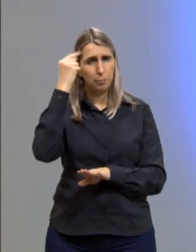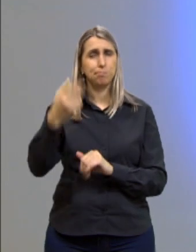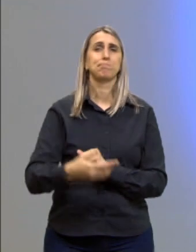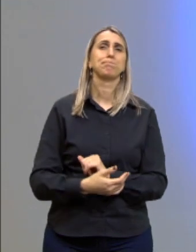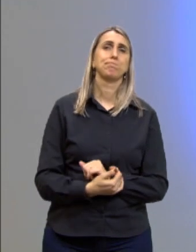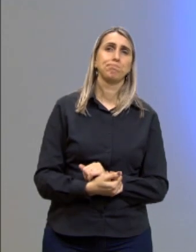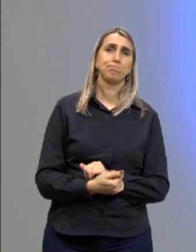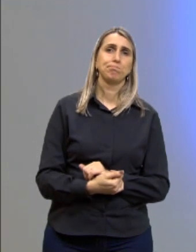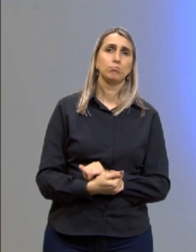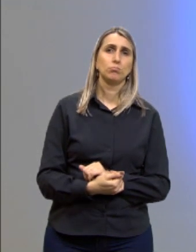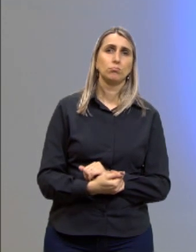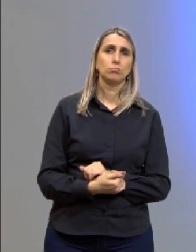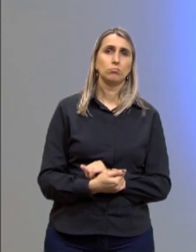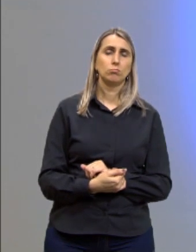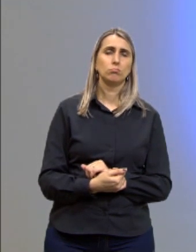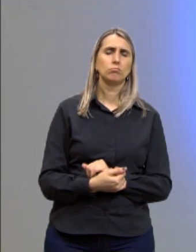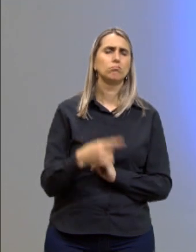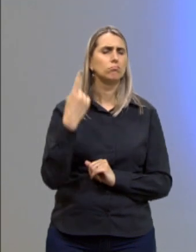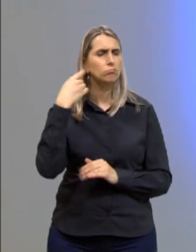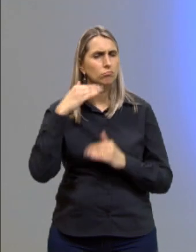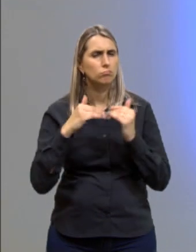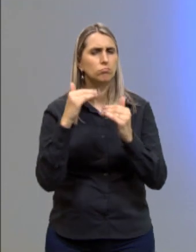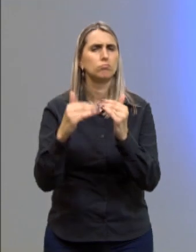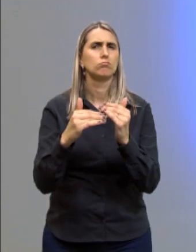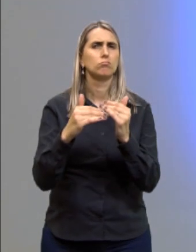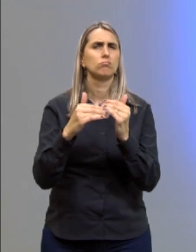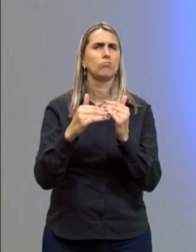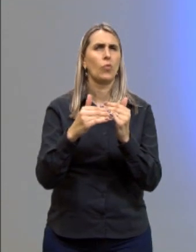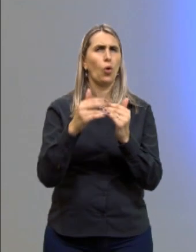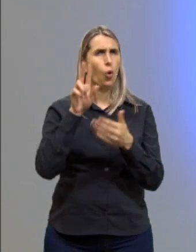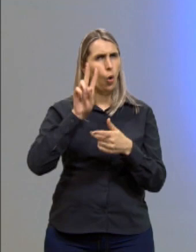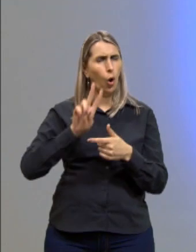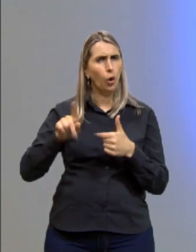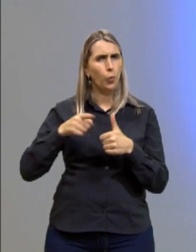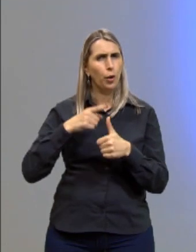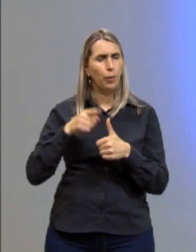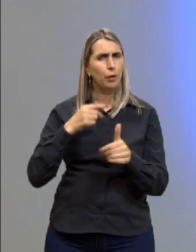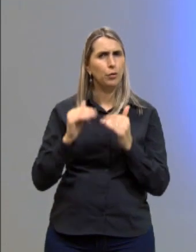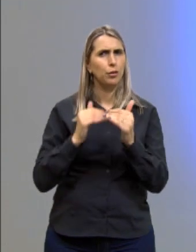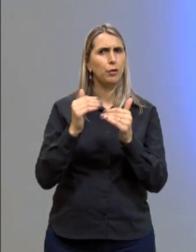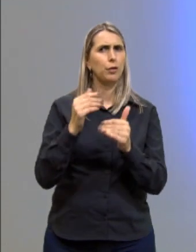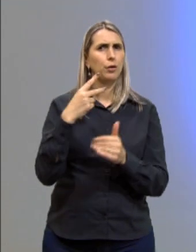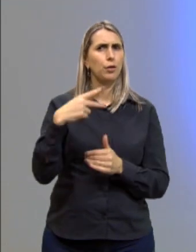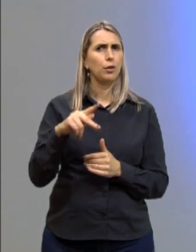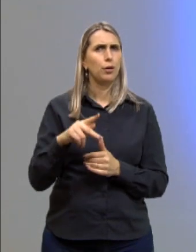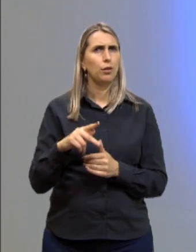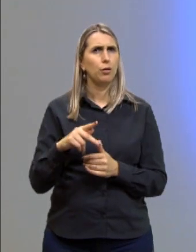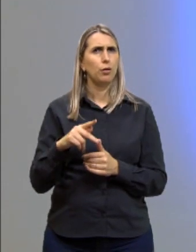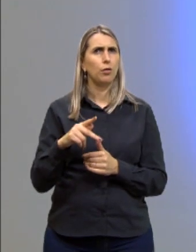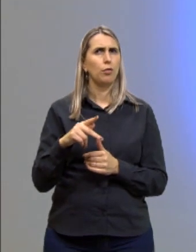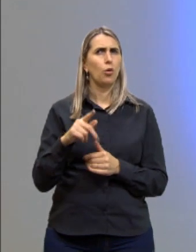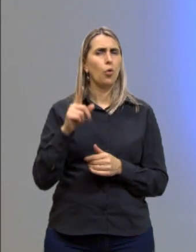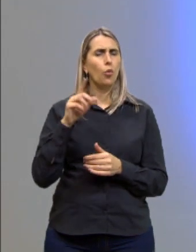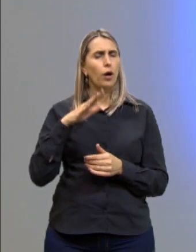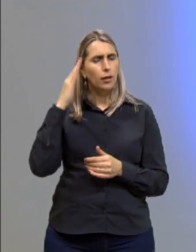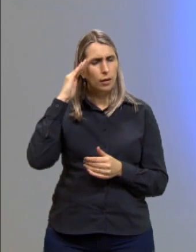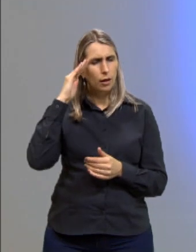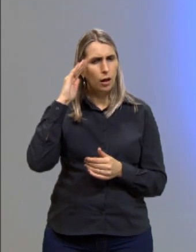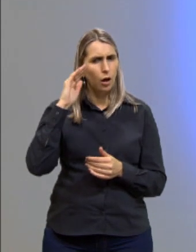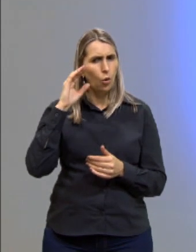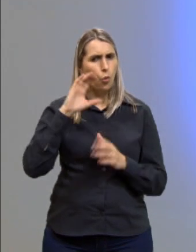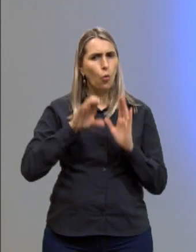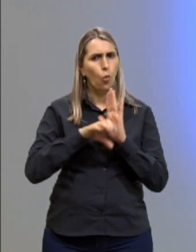Aí, ele vai para o desenvolvimento, olha o primeiro desenvolvimento dele. Corroborando tal conceito,